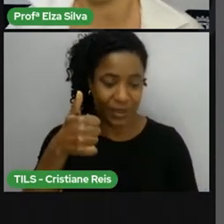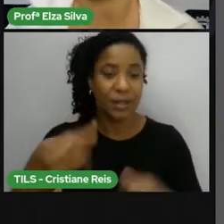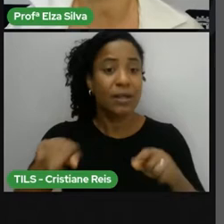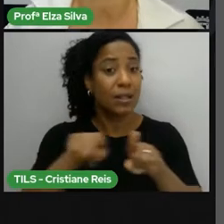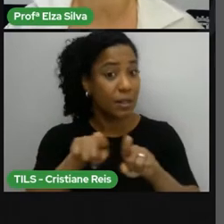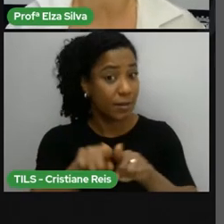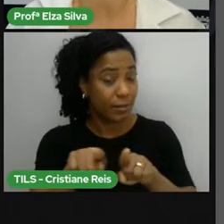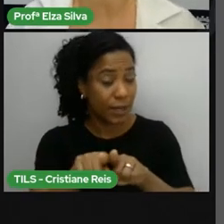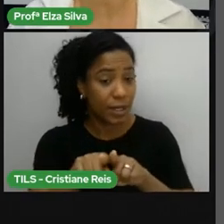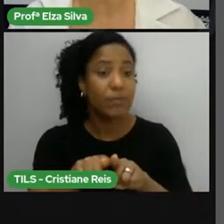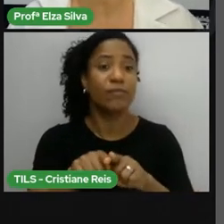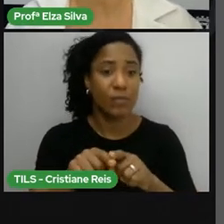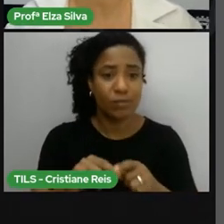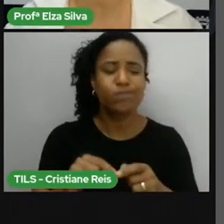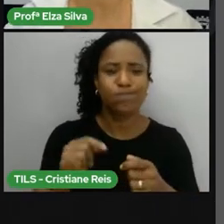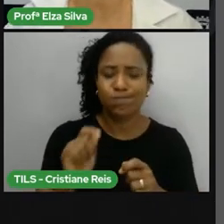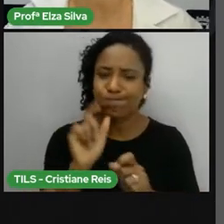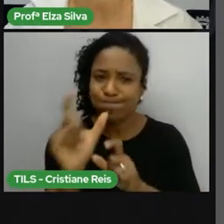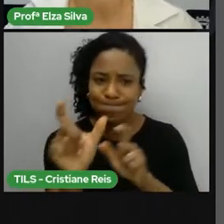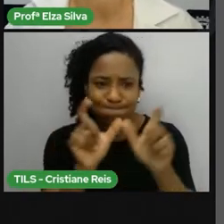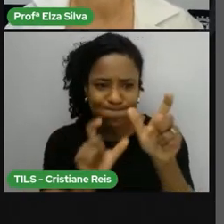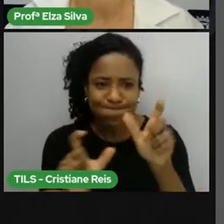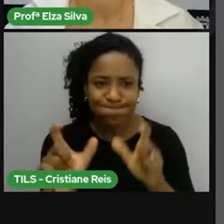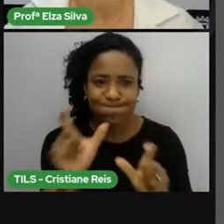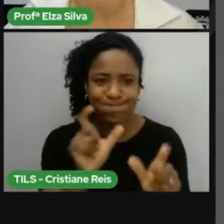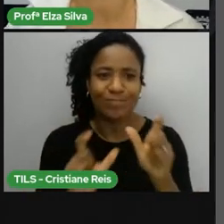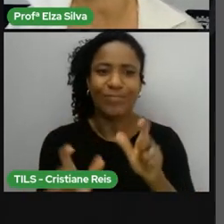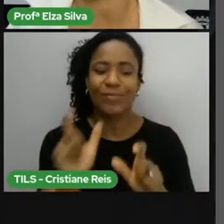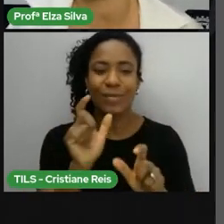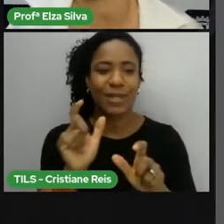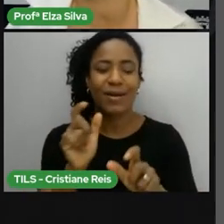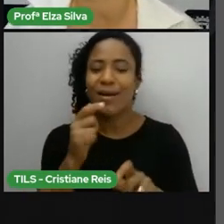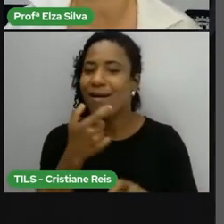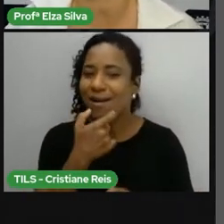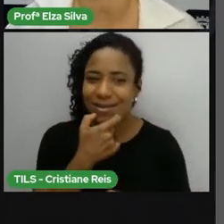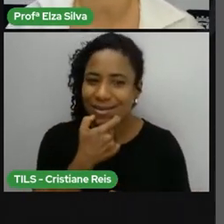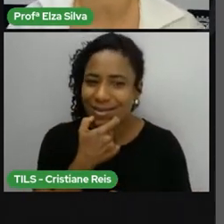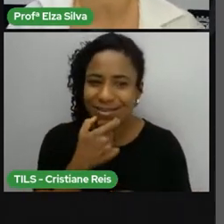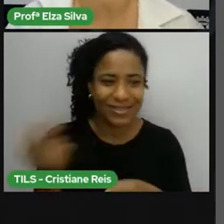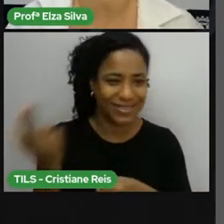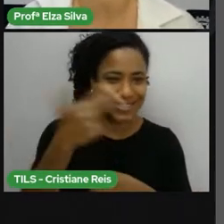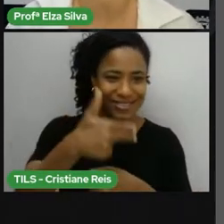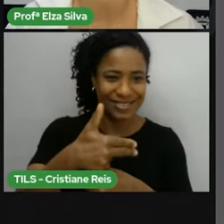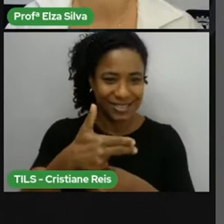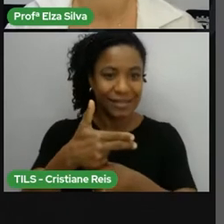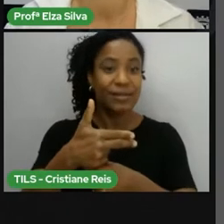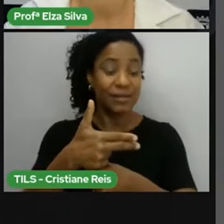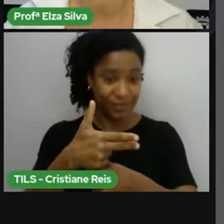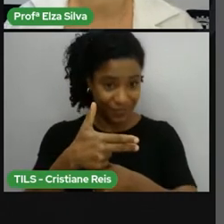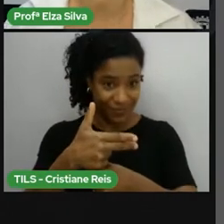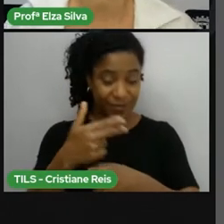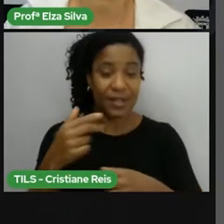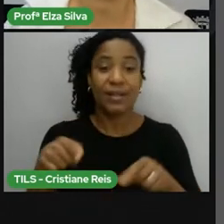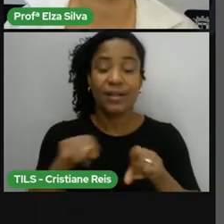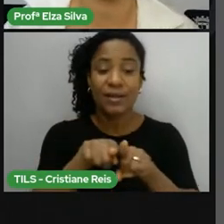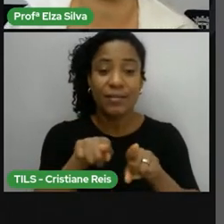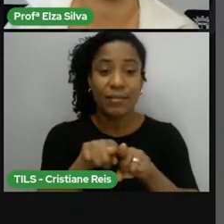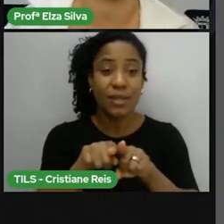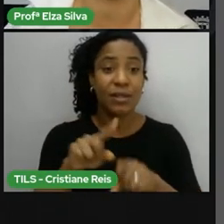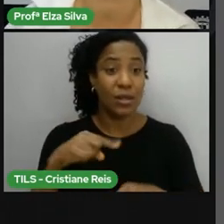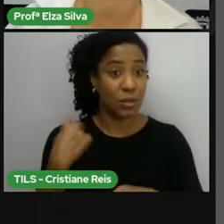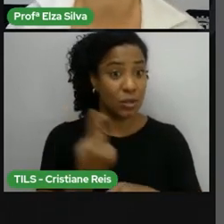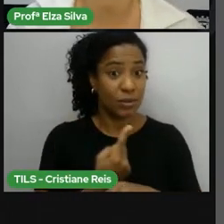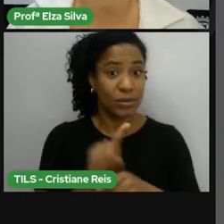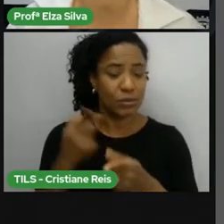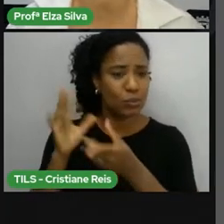ampliar o nosso repertório lexical, o nosso vocabulário de palavras em inglês, relativo ao contexto